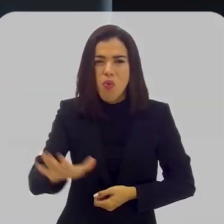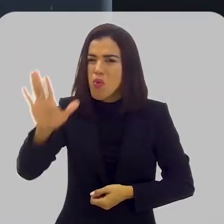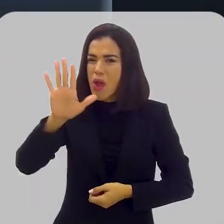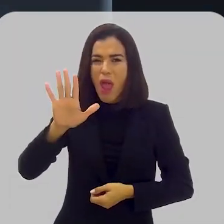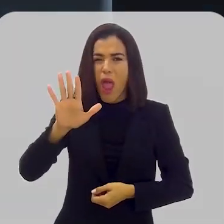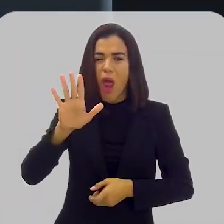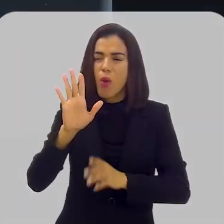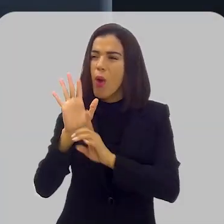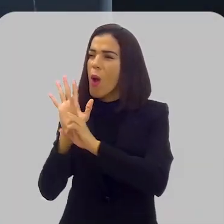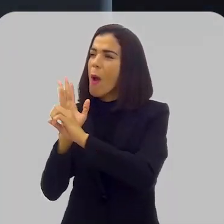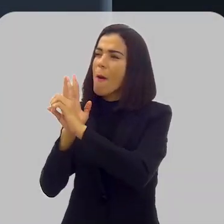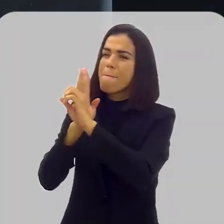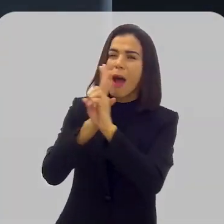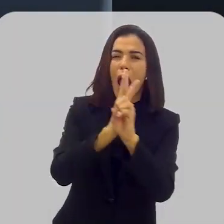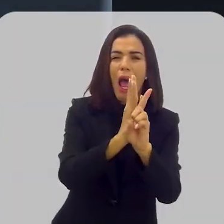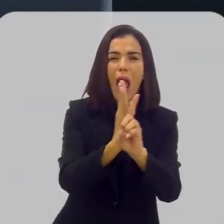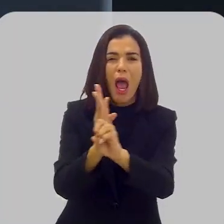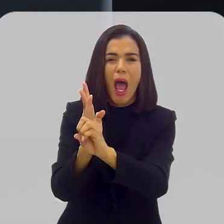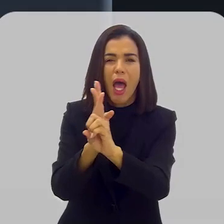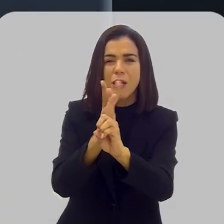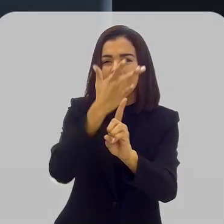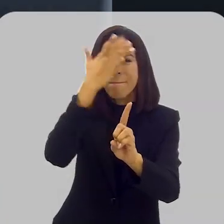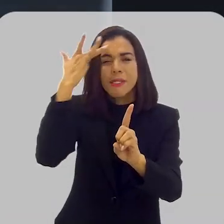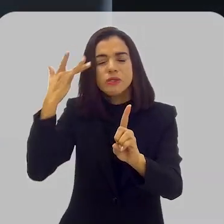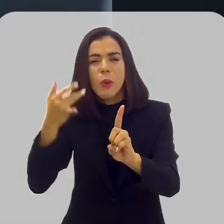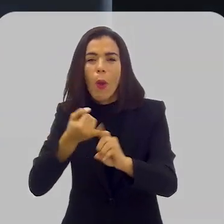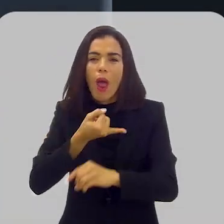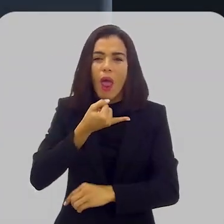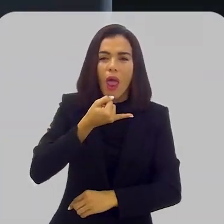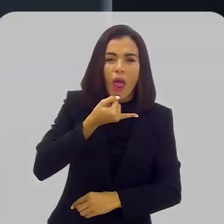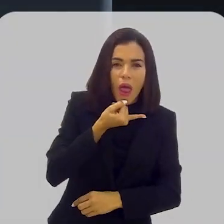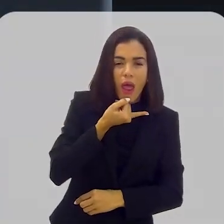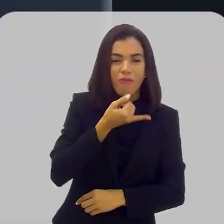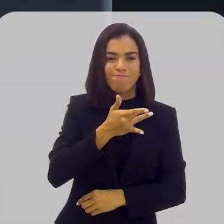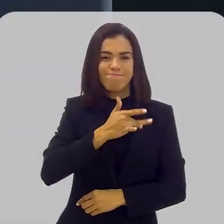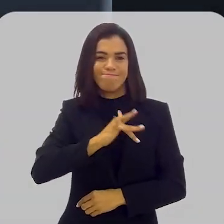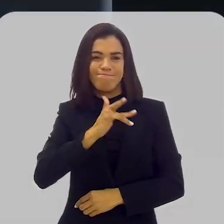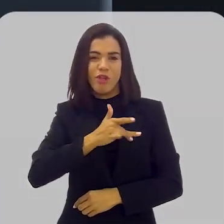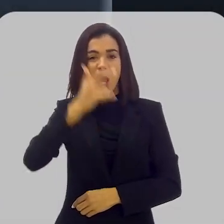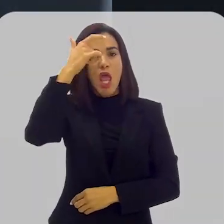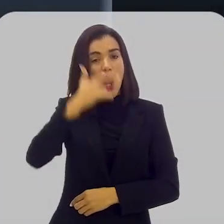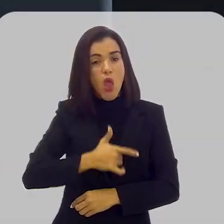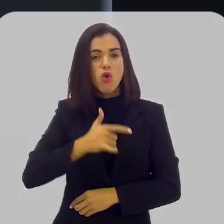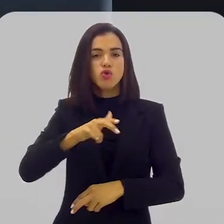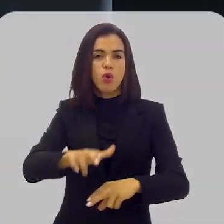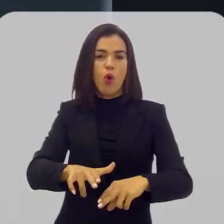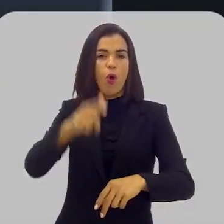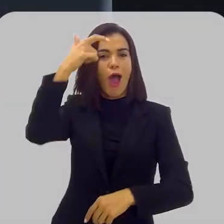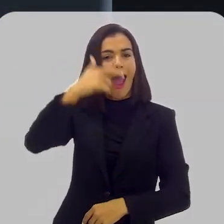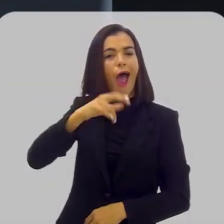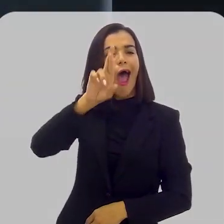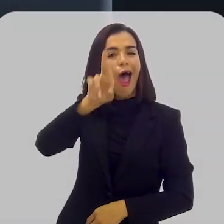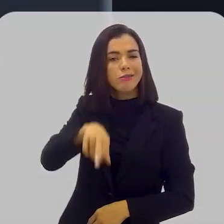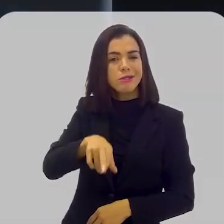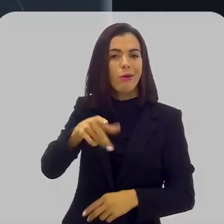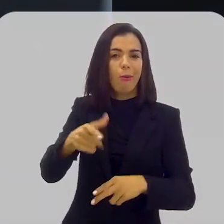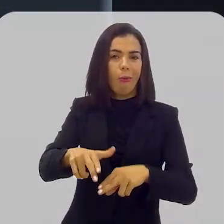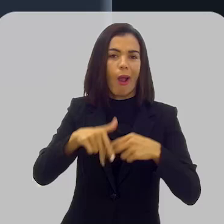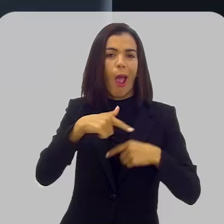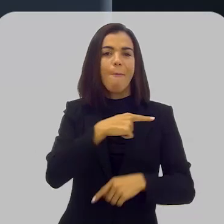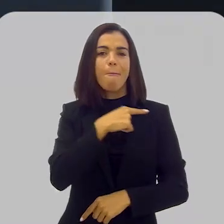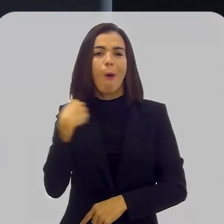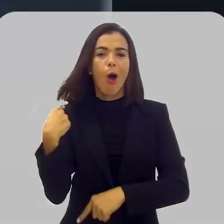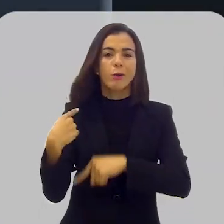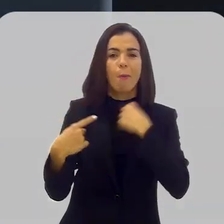Não quero levar atrás de mim tantos infelizes. Sou a causa da morte destes